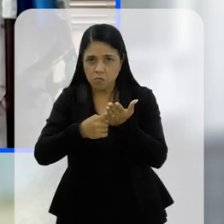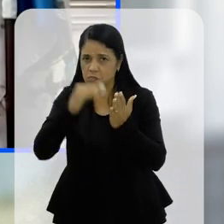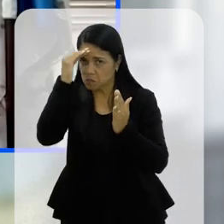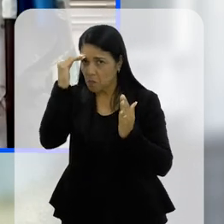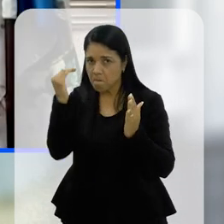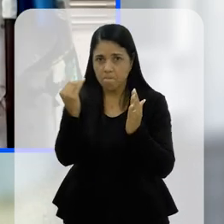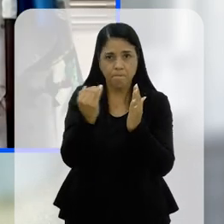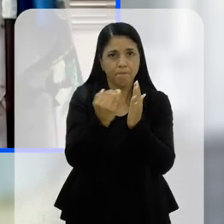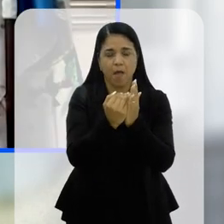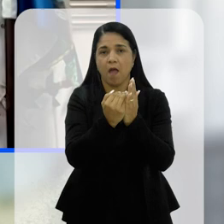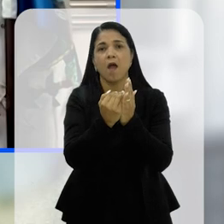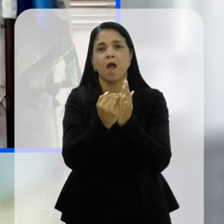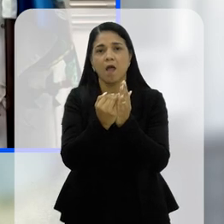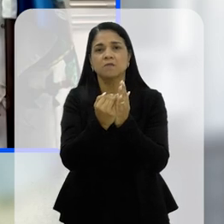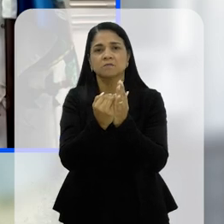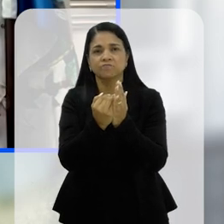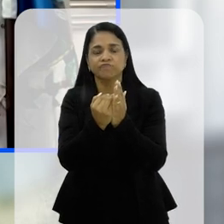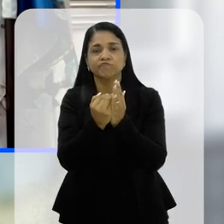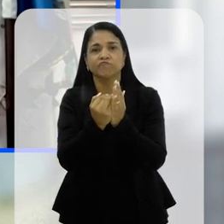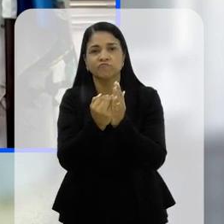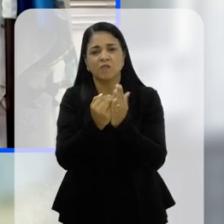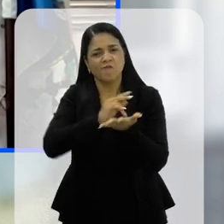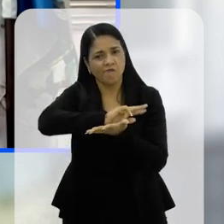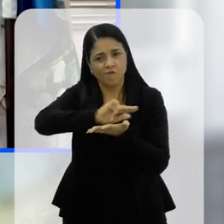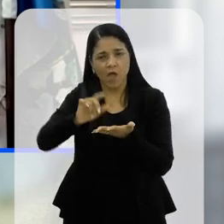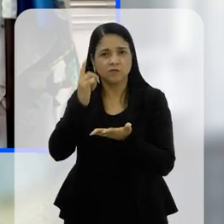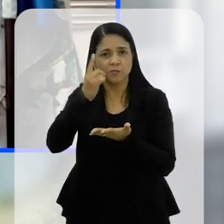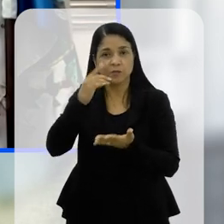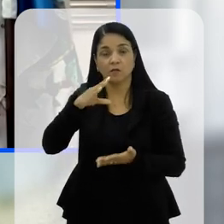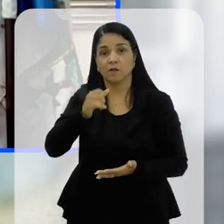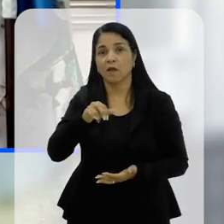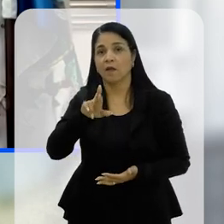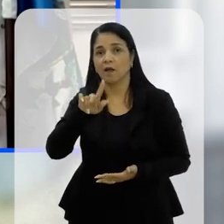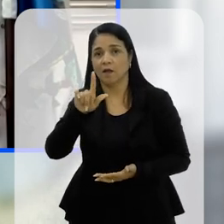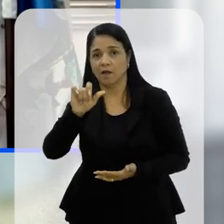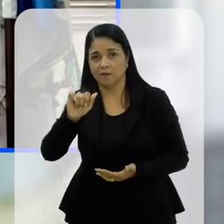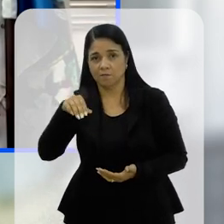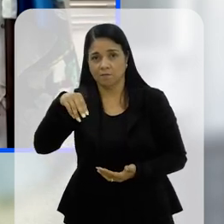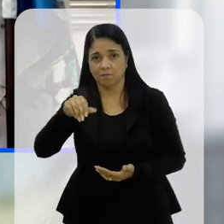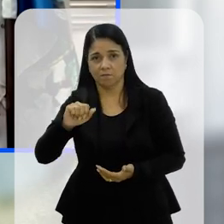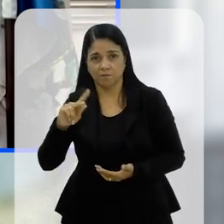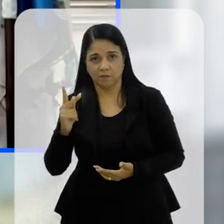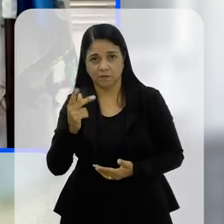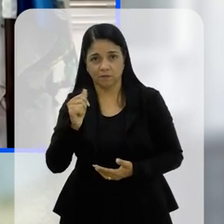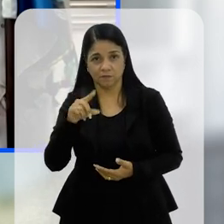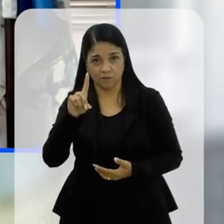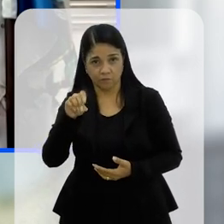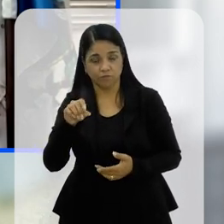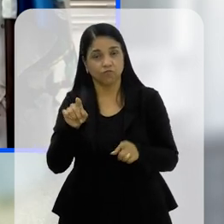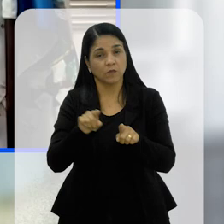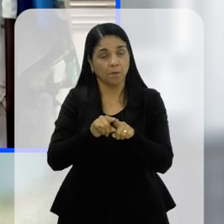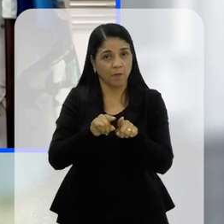muito compromissado com essa causa também, como eu falei, né? Vários deputados, a Carla Machado também, entendeu? Certo?